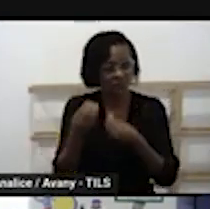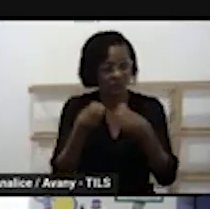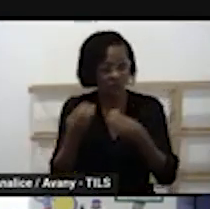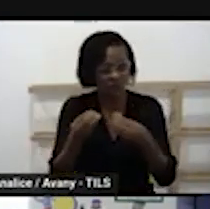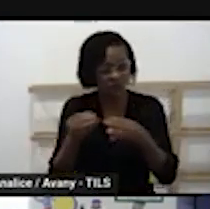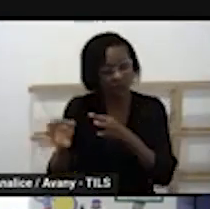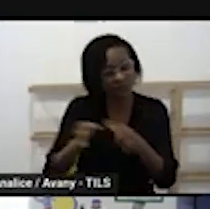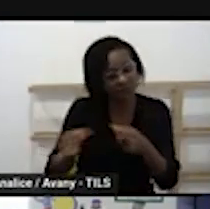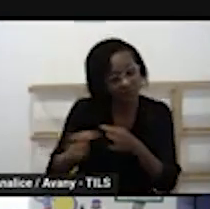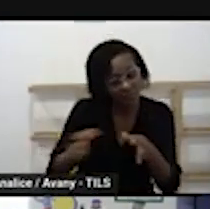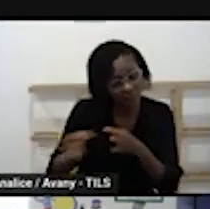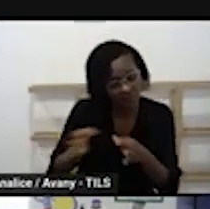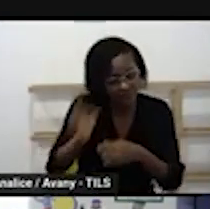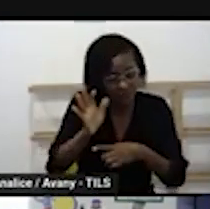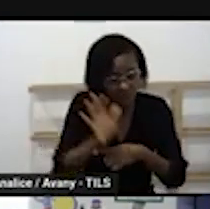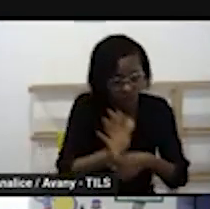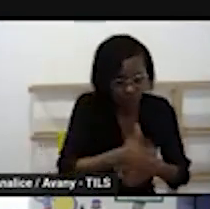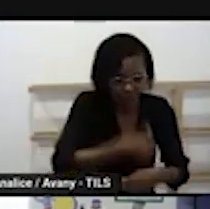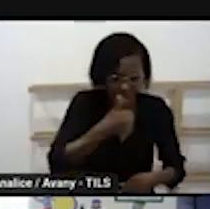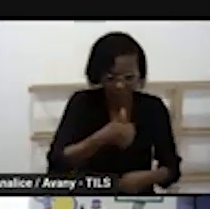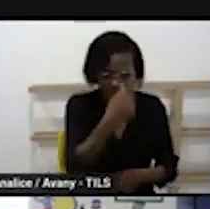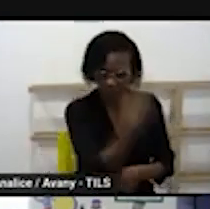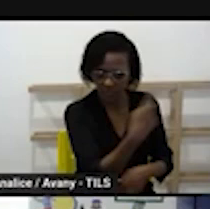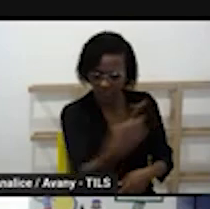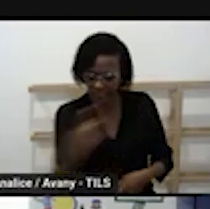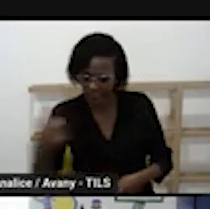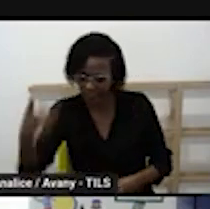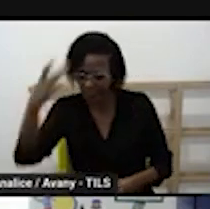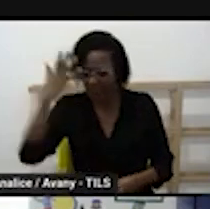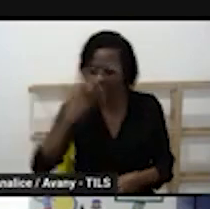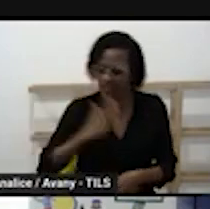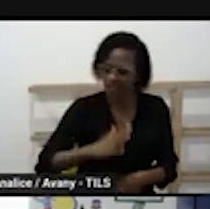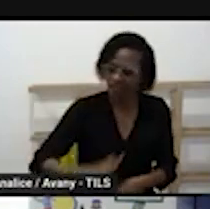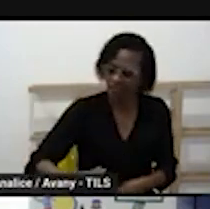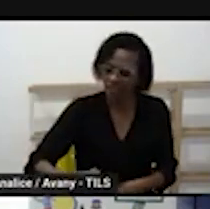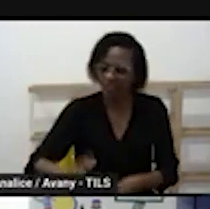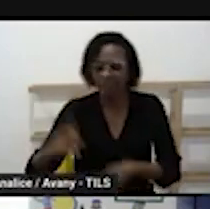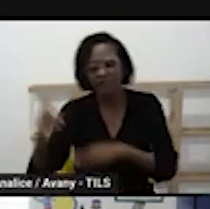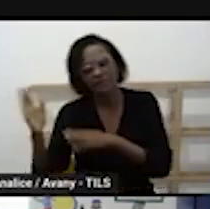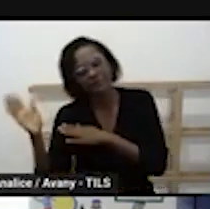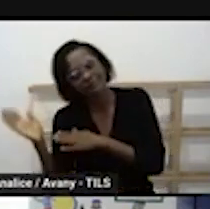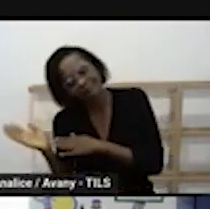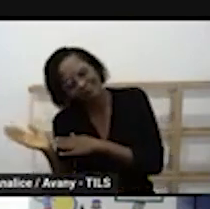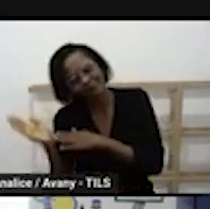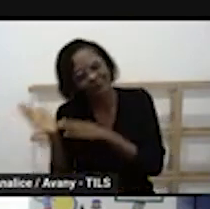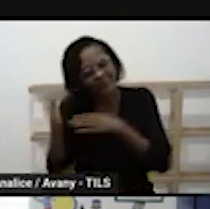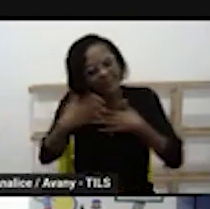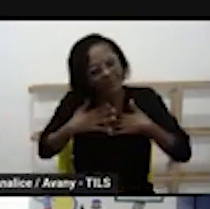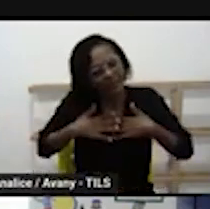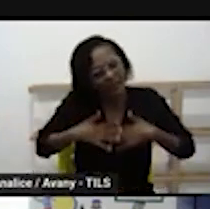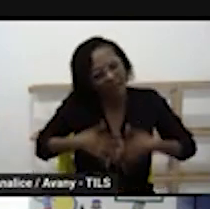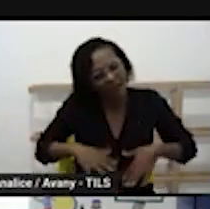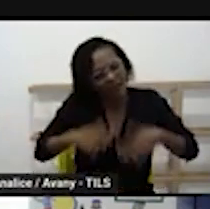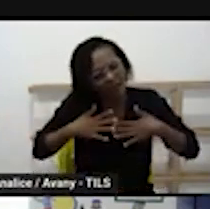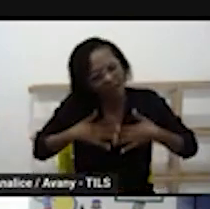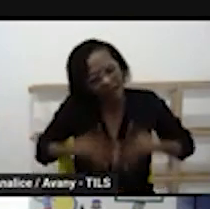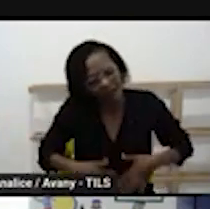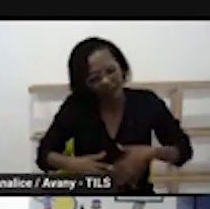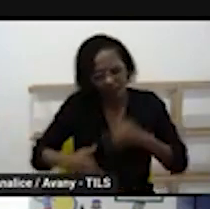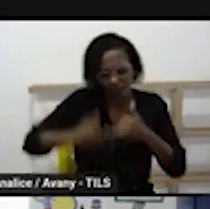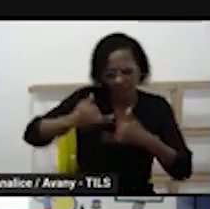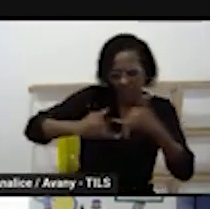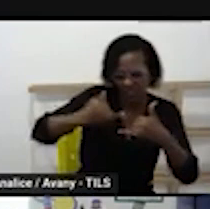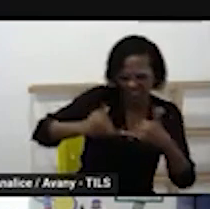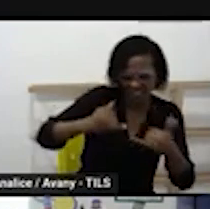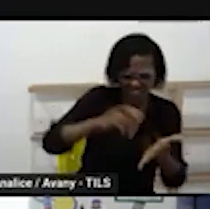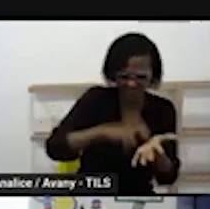flexível uma rotina que atenda esse momento de descanso esse momento do brincar a criança vai brincar só de manhã a criança vai brincar só